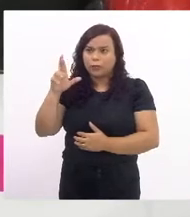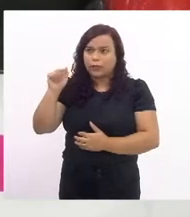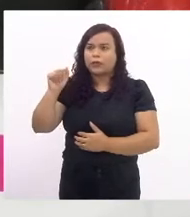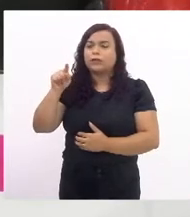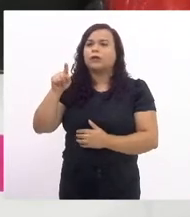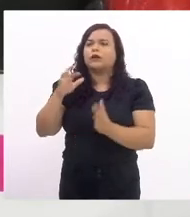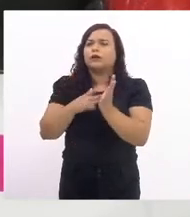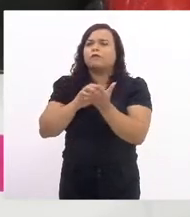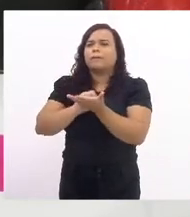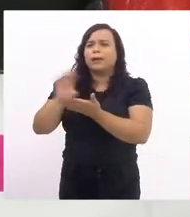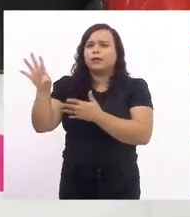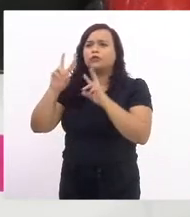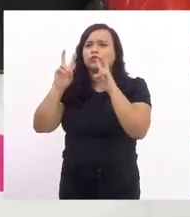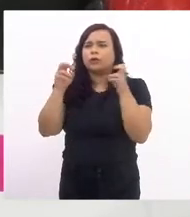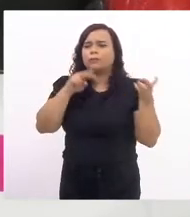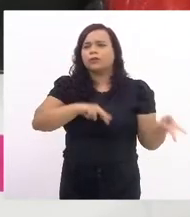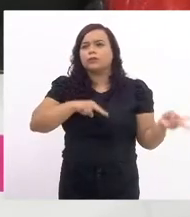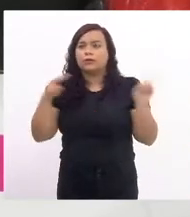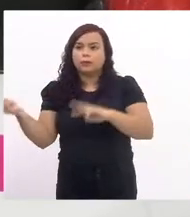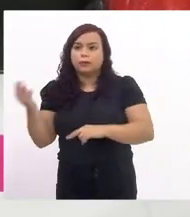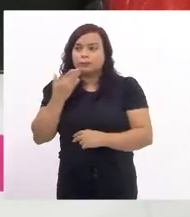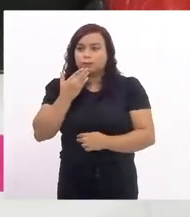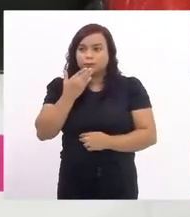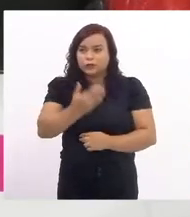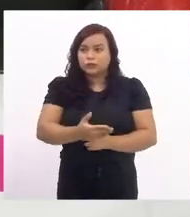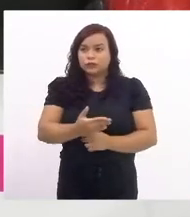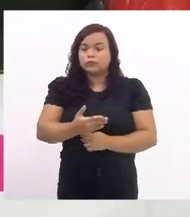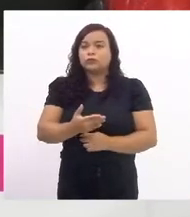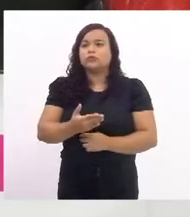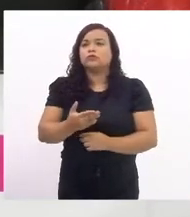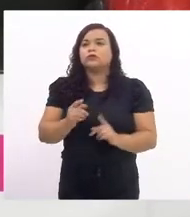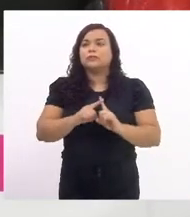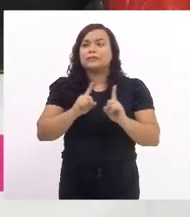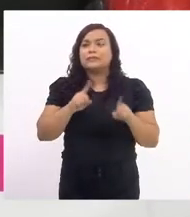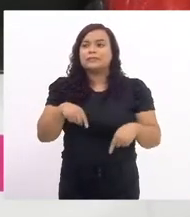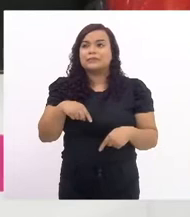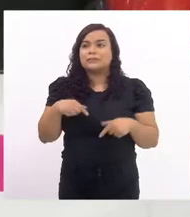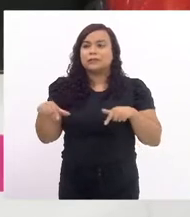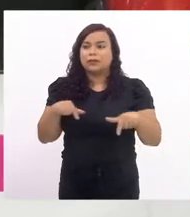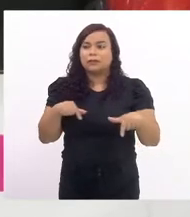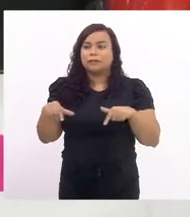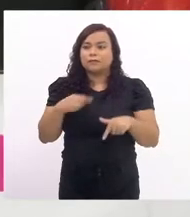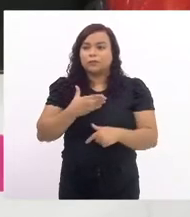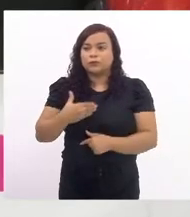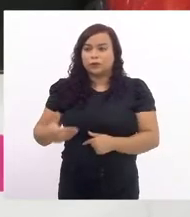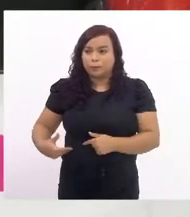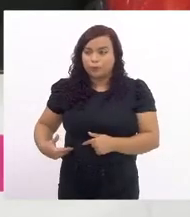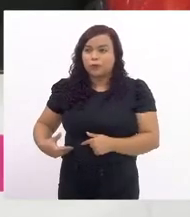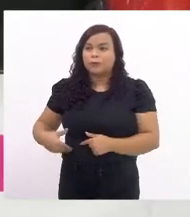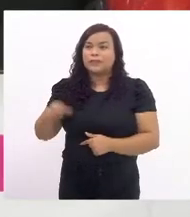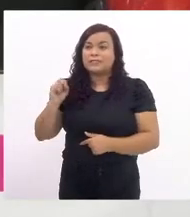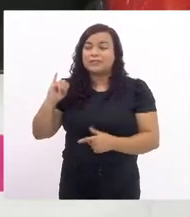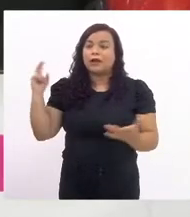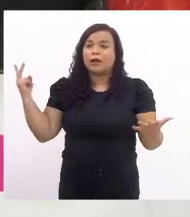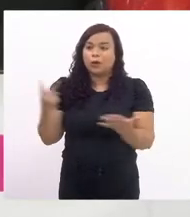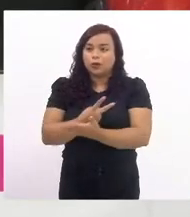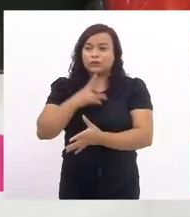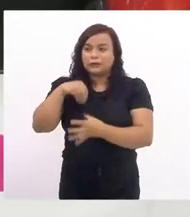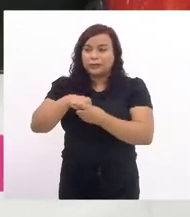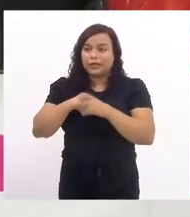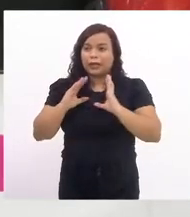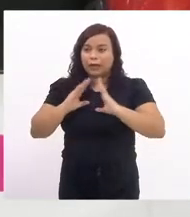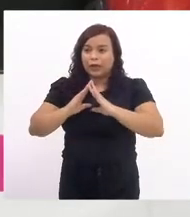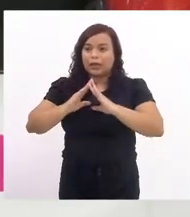transferência a pedido da servidora pública estadual em caso de violência doméstica e familiar sofrida no âmbito do estado do Rio de